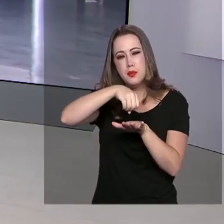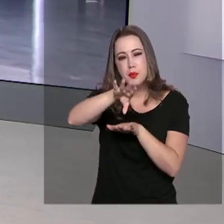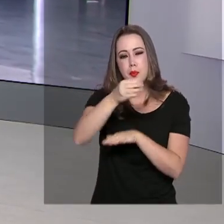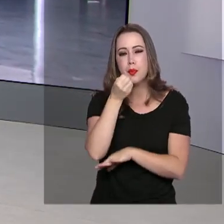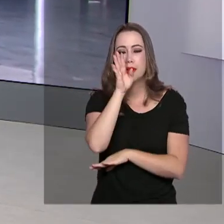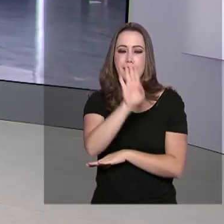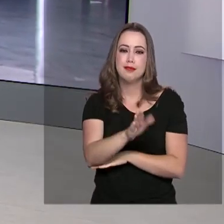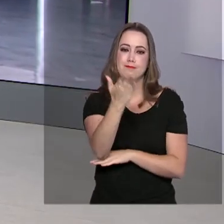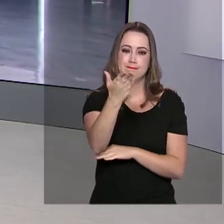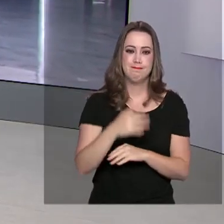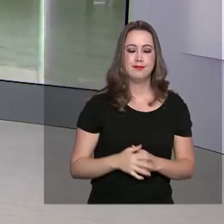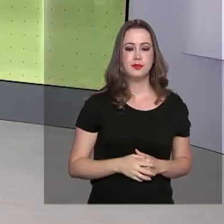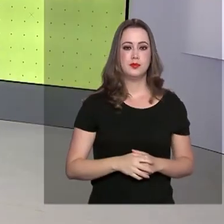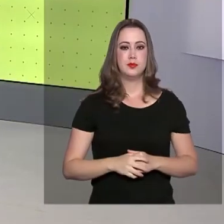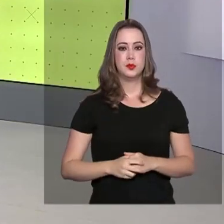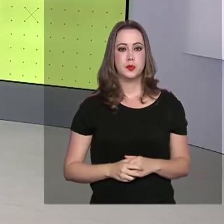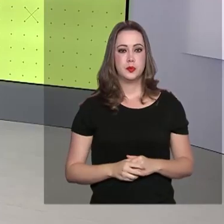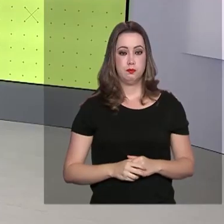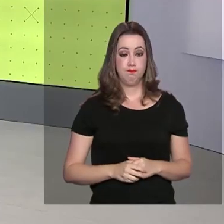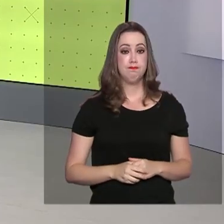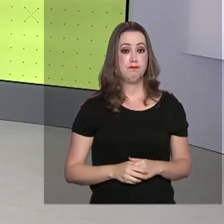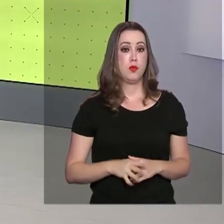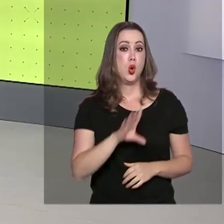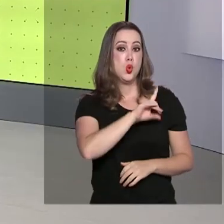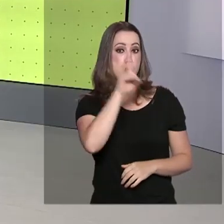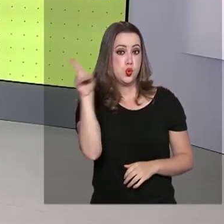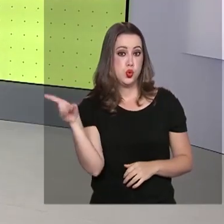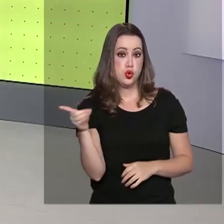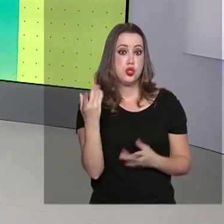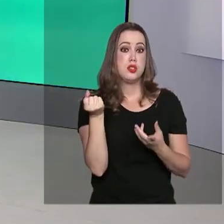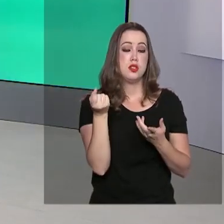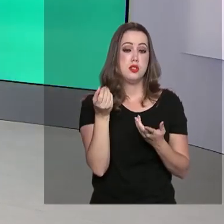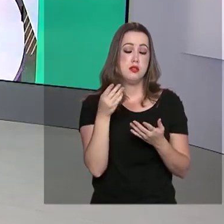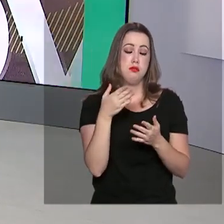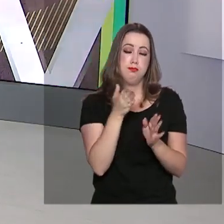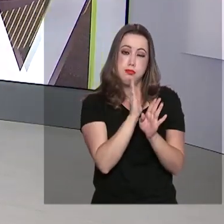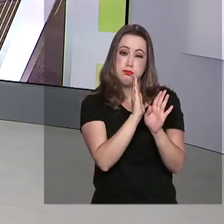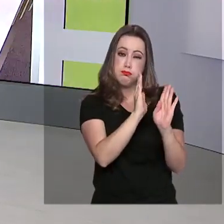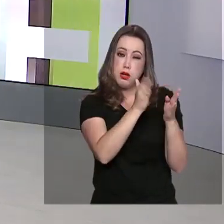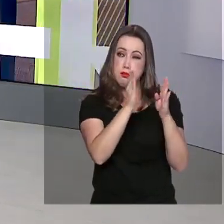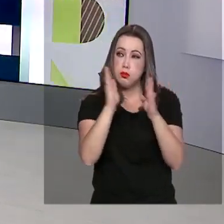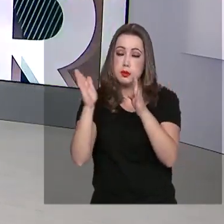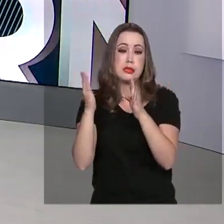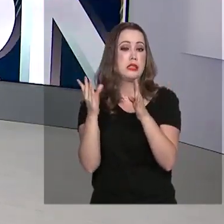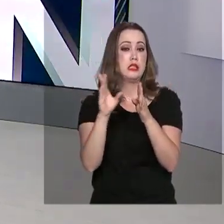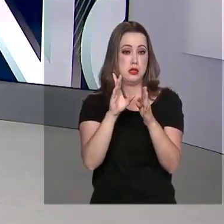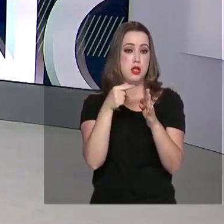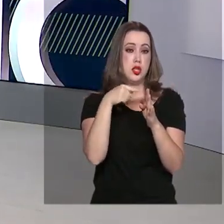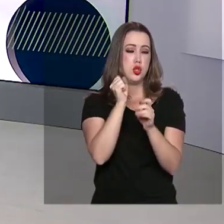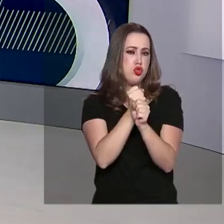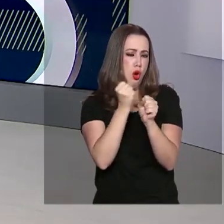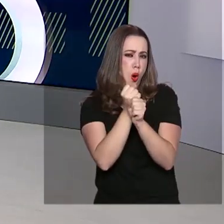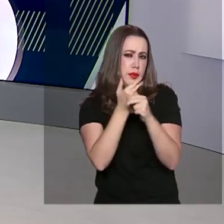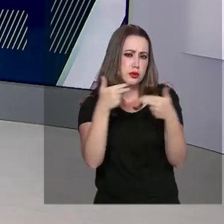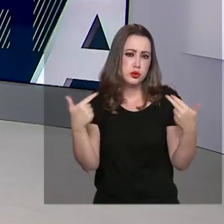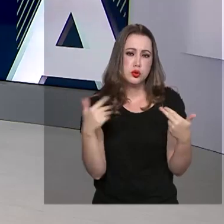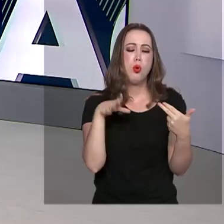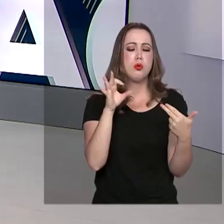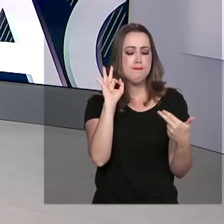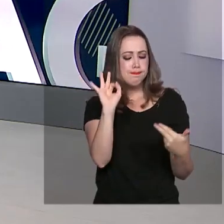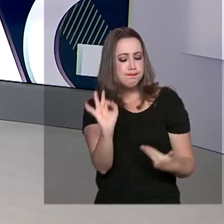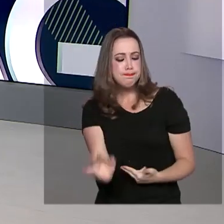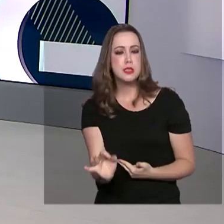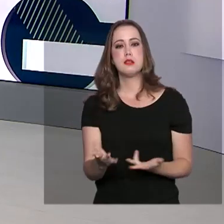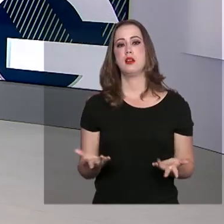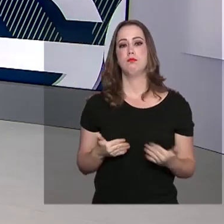Ótima tarde para você. O calendário das obras de infraestrutura está praticamente em dia no país. Foi o que afirmou o ministro